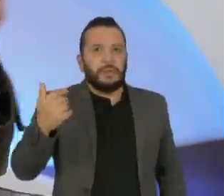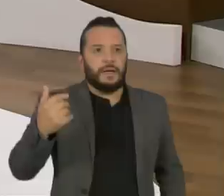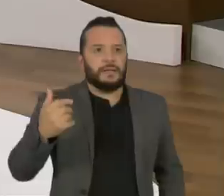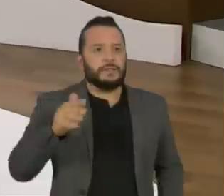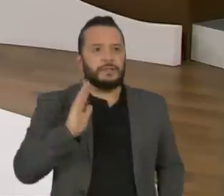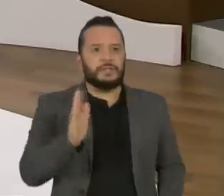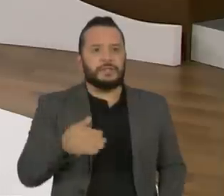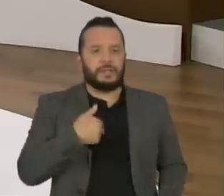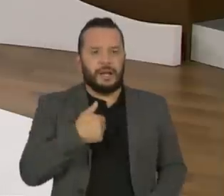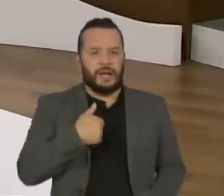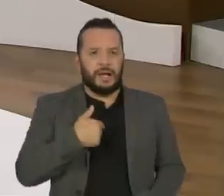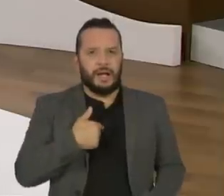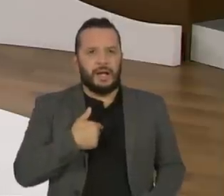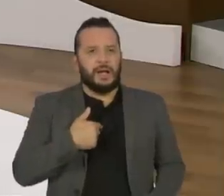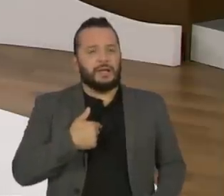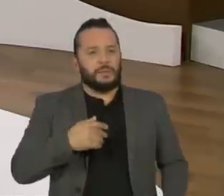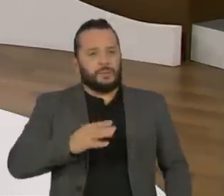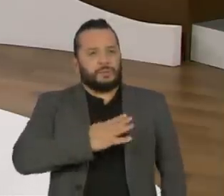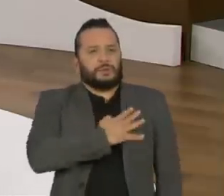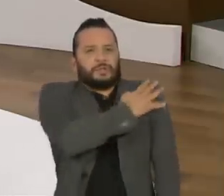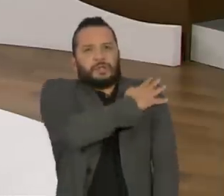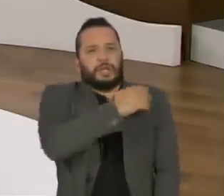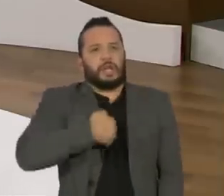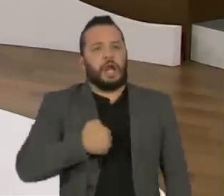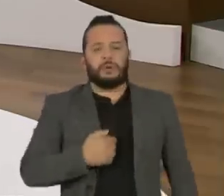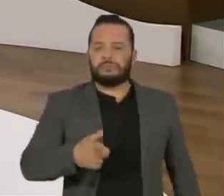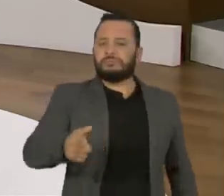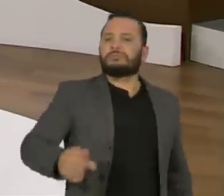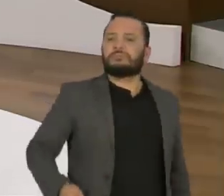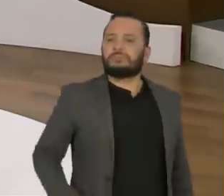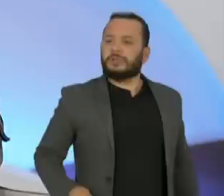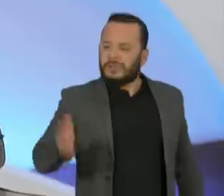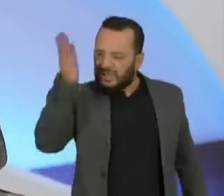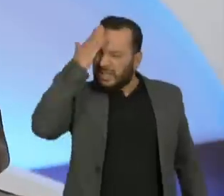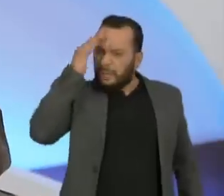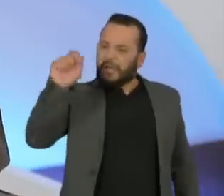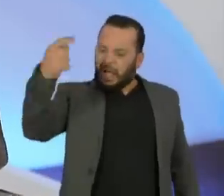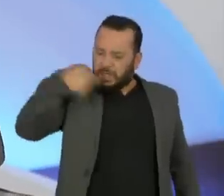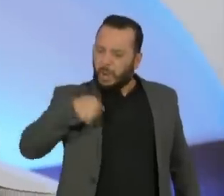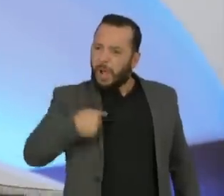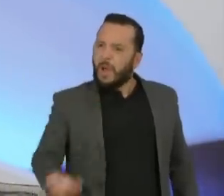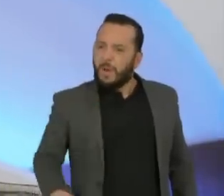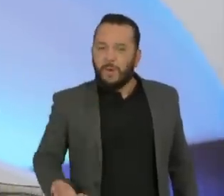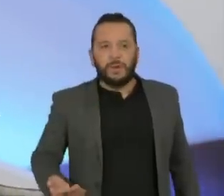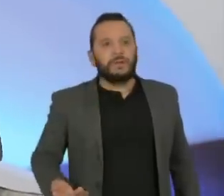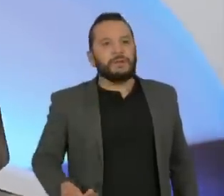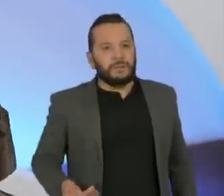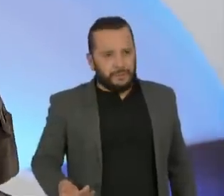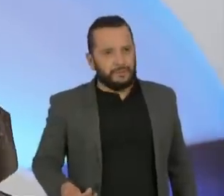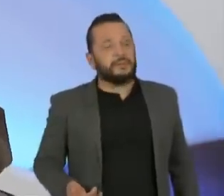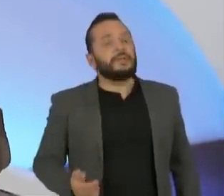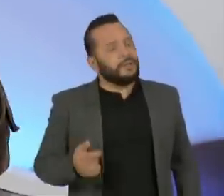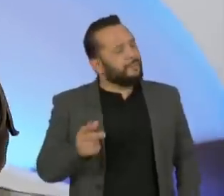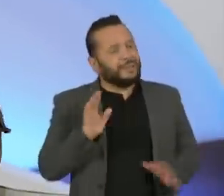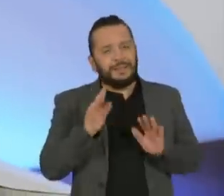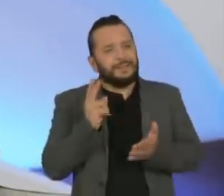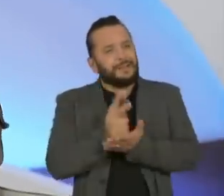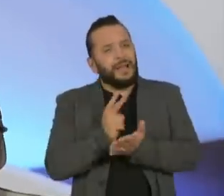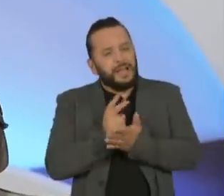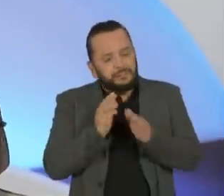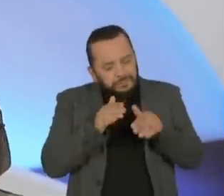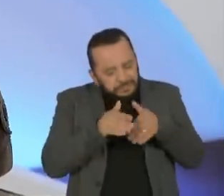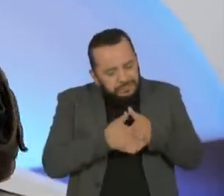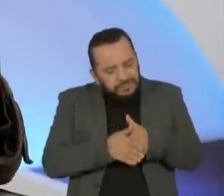as carteiradas dos generais, você sabe com quem está falando, ele sempre foi um cara muito reservado, muito humilde, uma pessoa